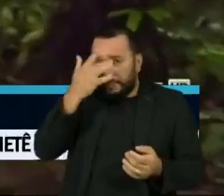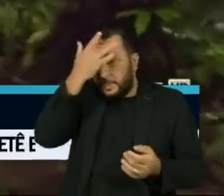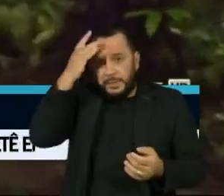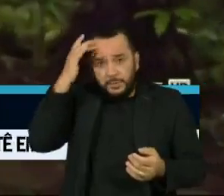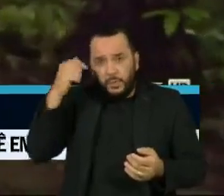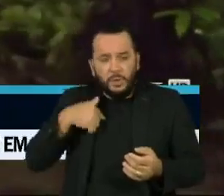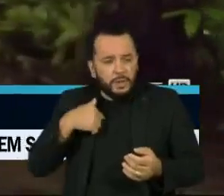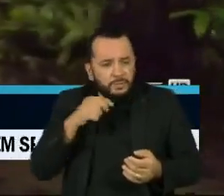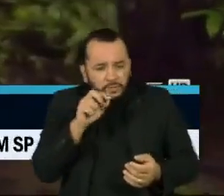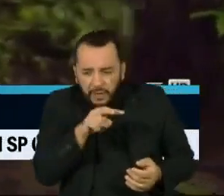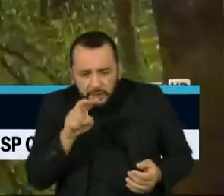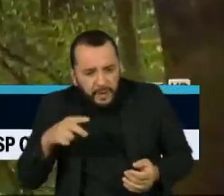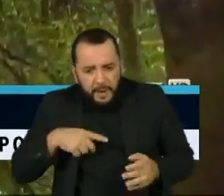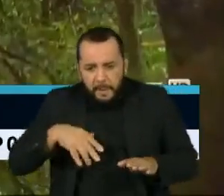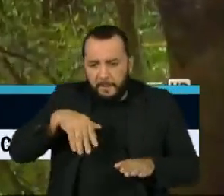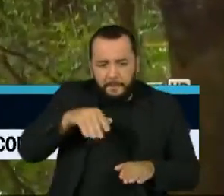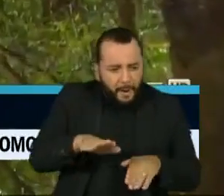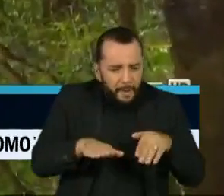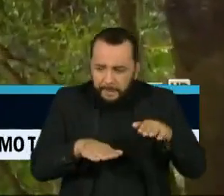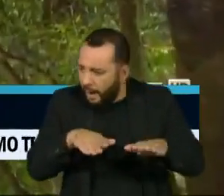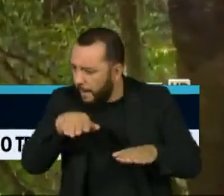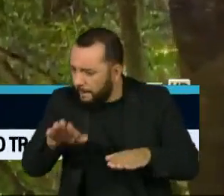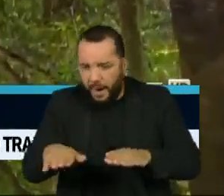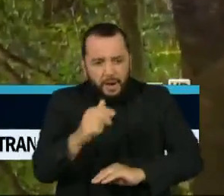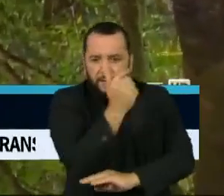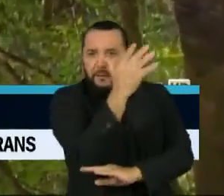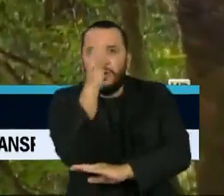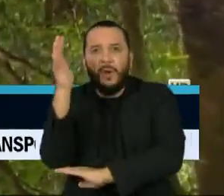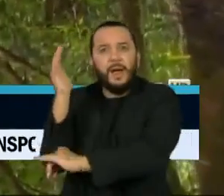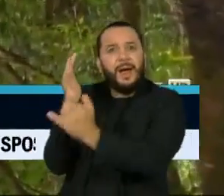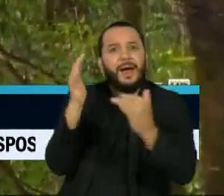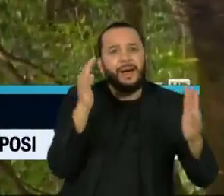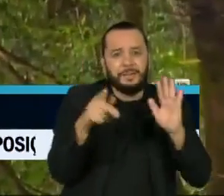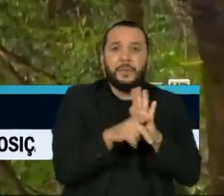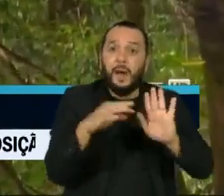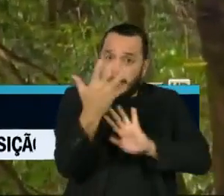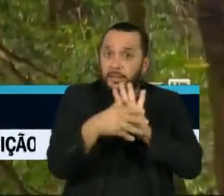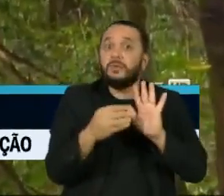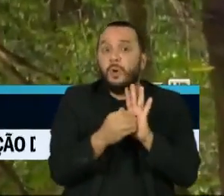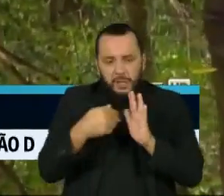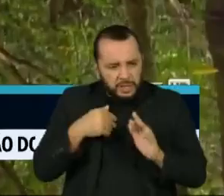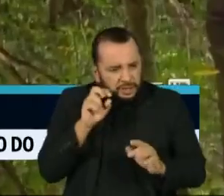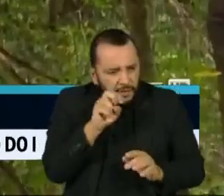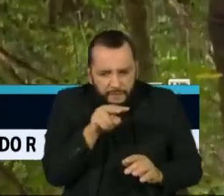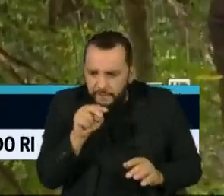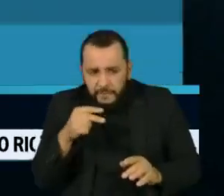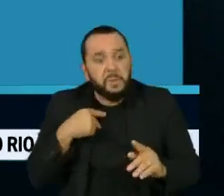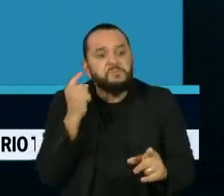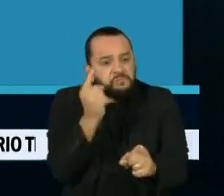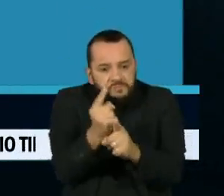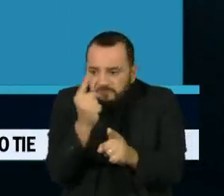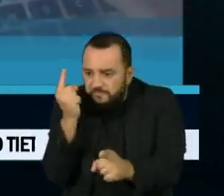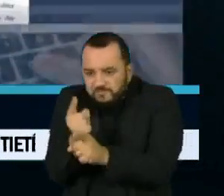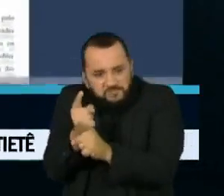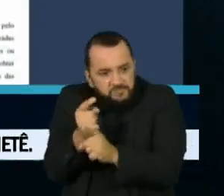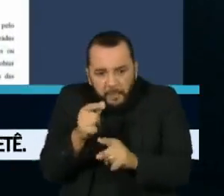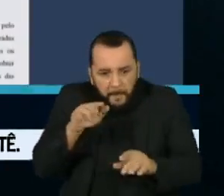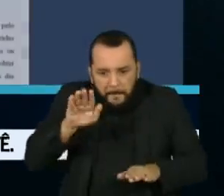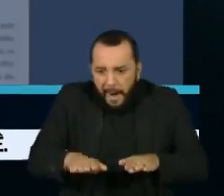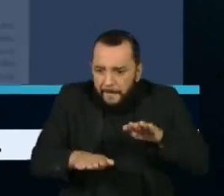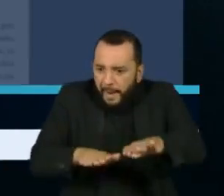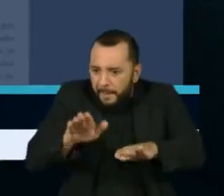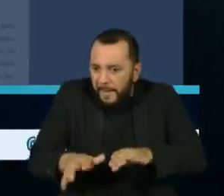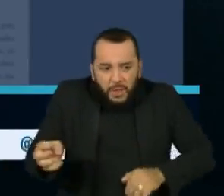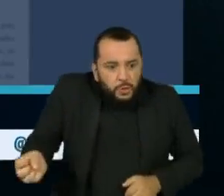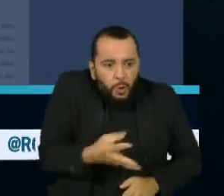solitários na floresta amazônica foram os primeiros vestígios para os pesquisadores da expedição. No relatório da